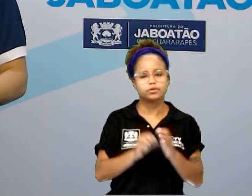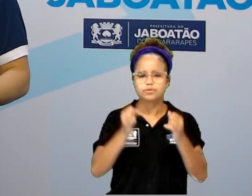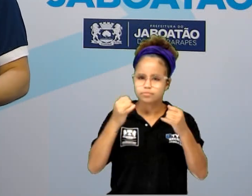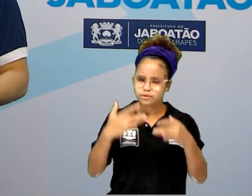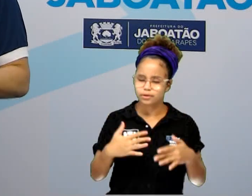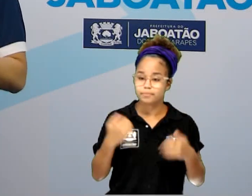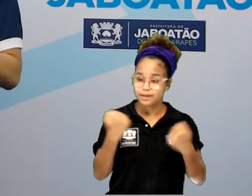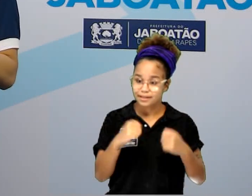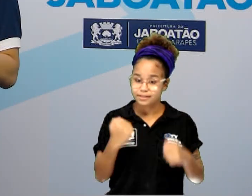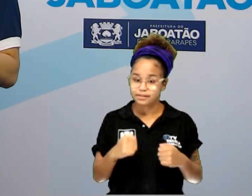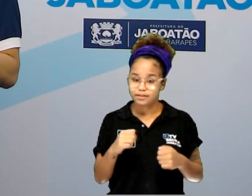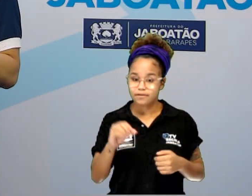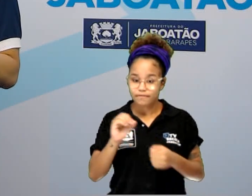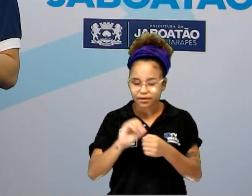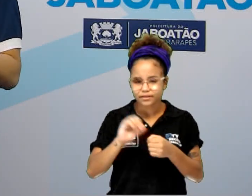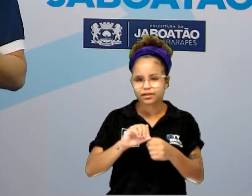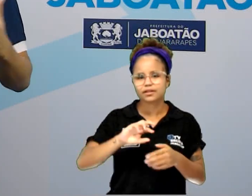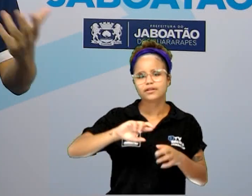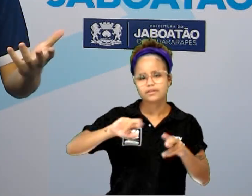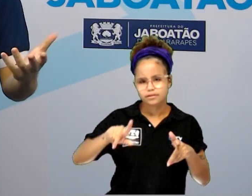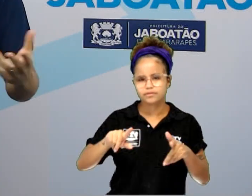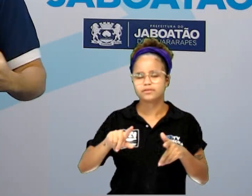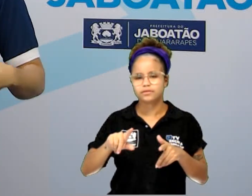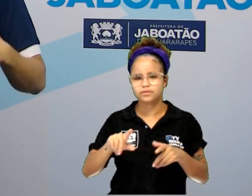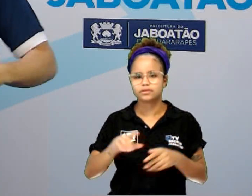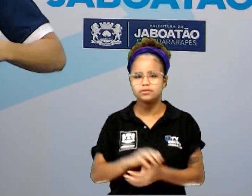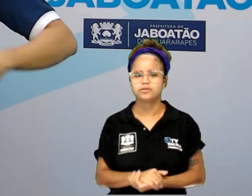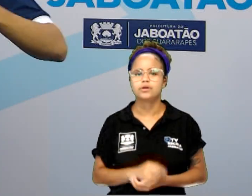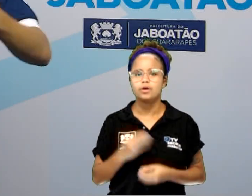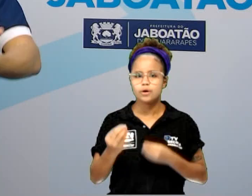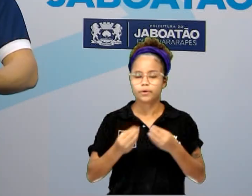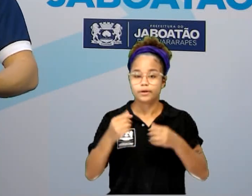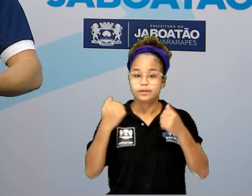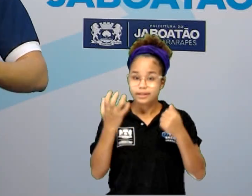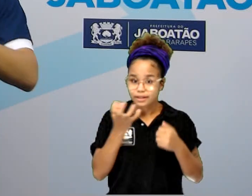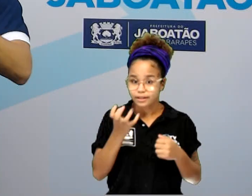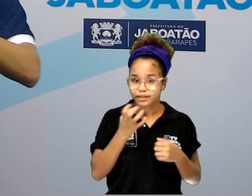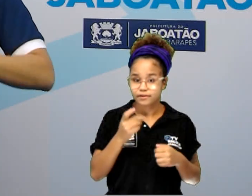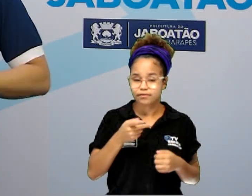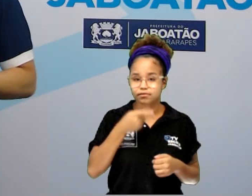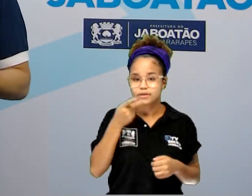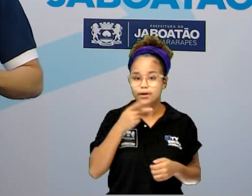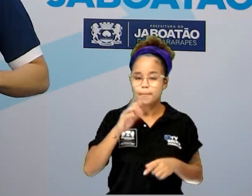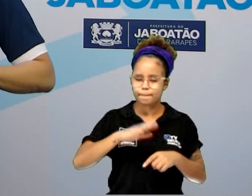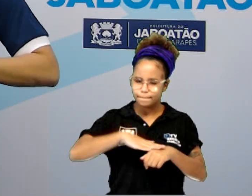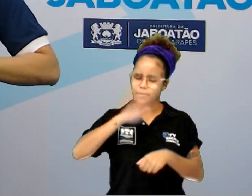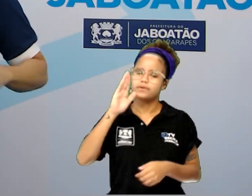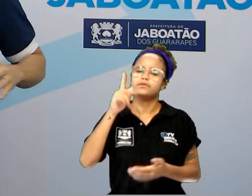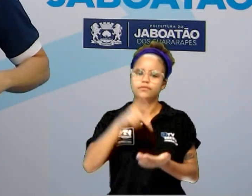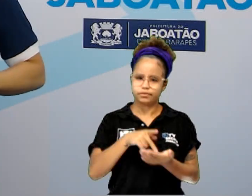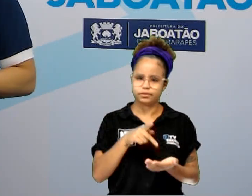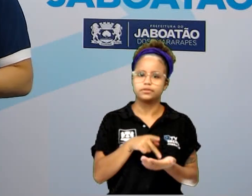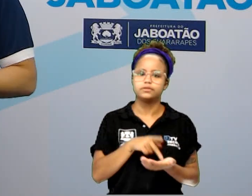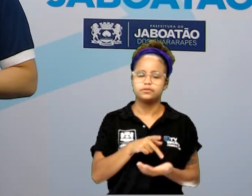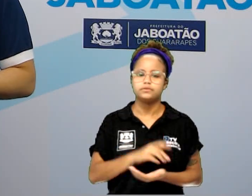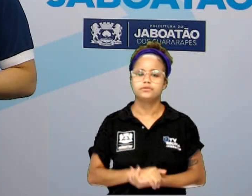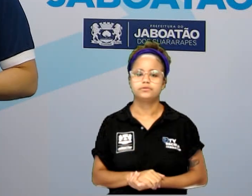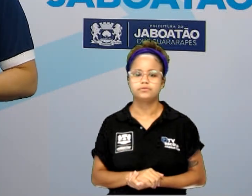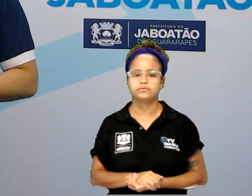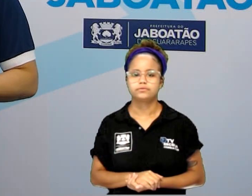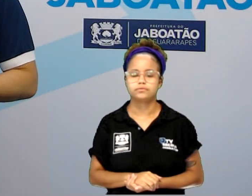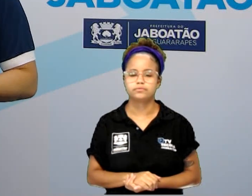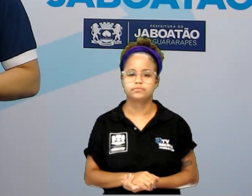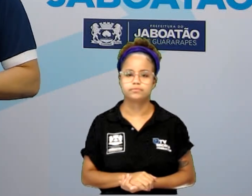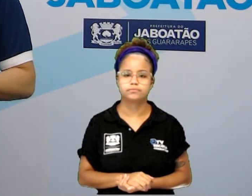agir diferente. A maneira que ela escolheu para agir foi sendo mais honesta ainda, mas, em hipótese alguma, ela banaliza essa